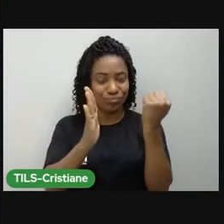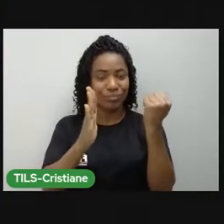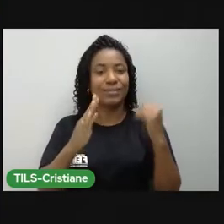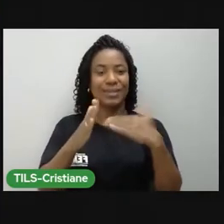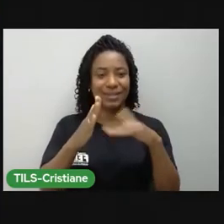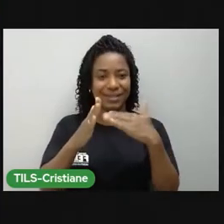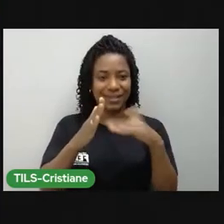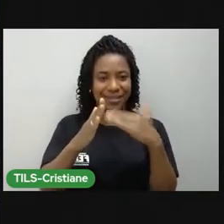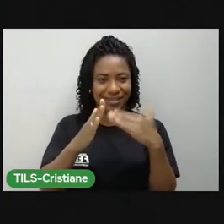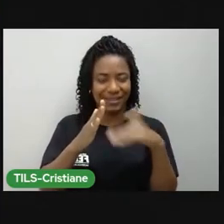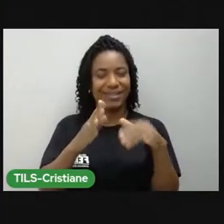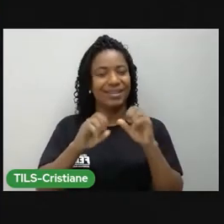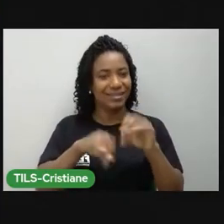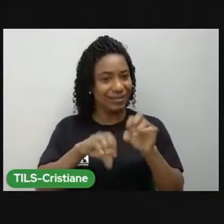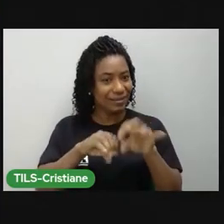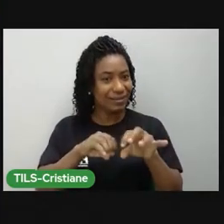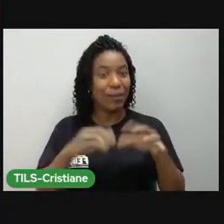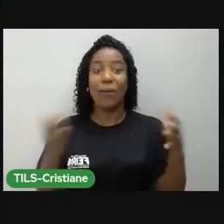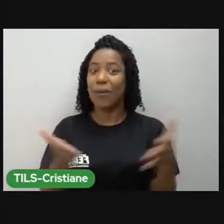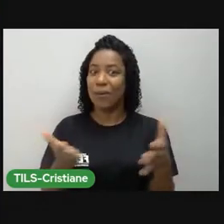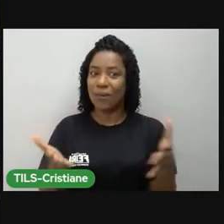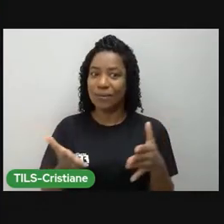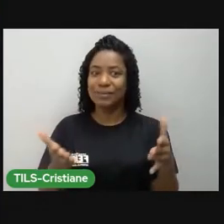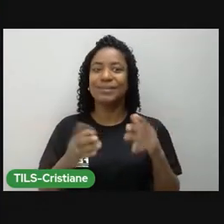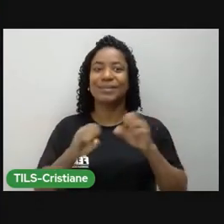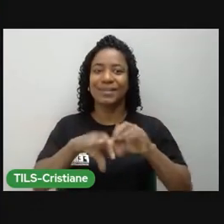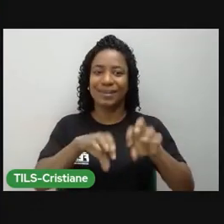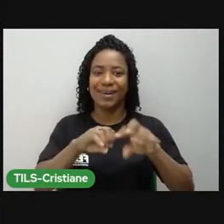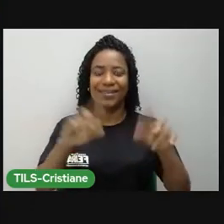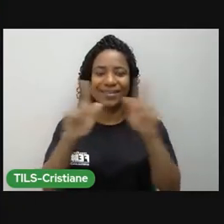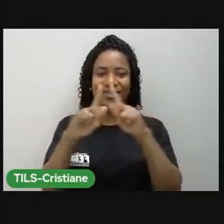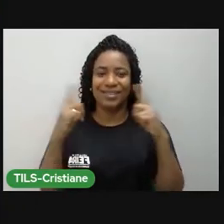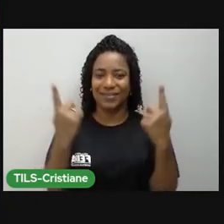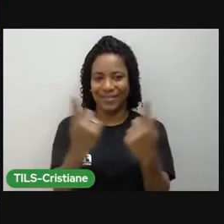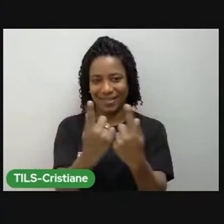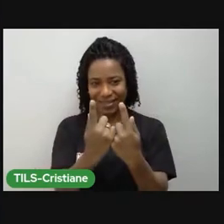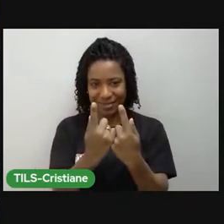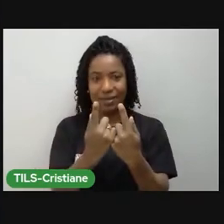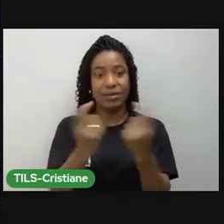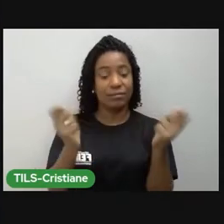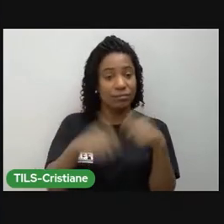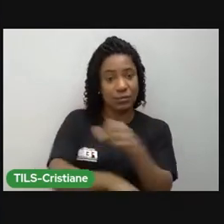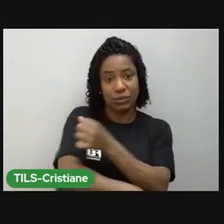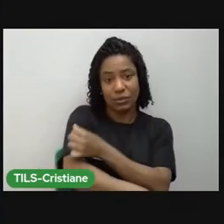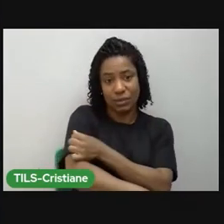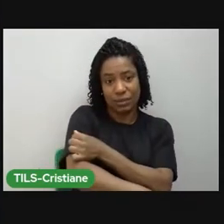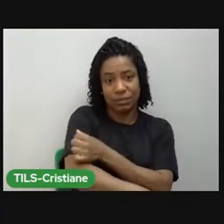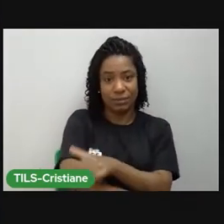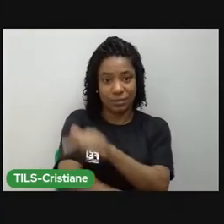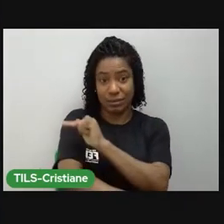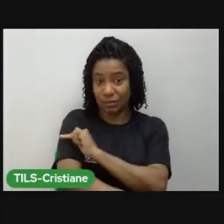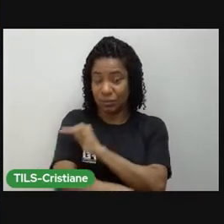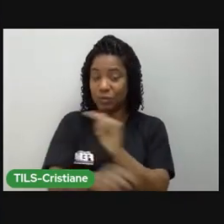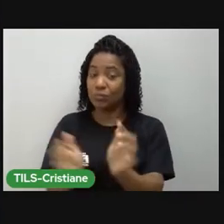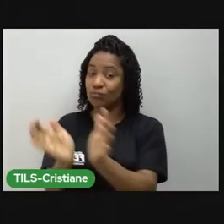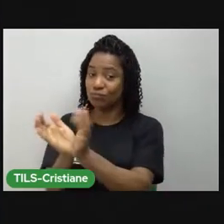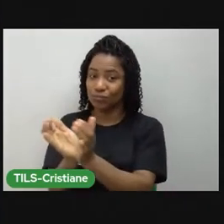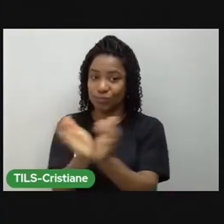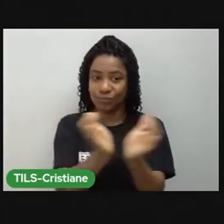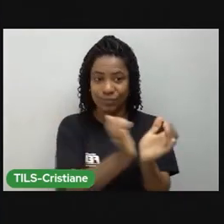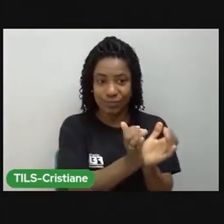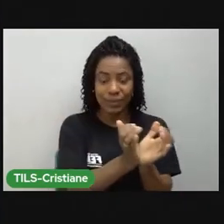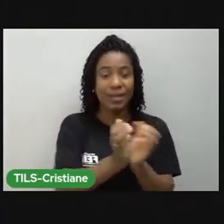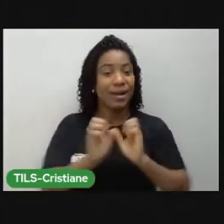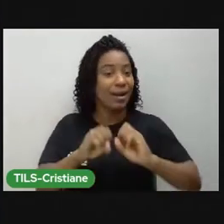uma aula de Geografia, e essa aula, ela serve tanto para o sexto ano como para o sétimo ano, é a nossa aula